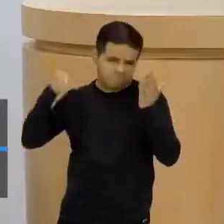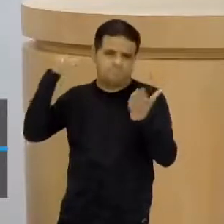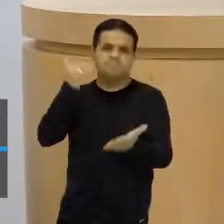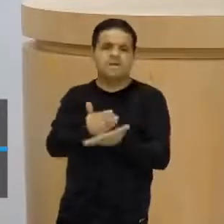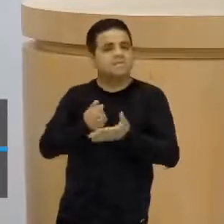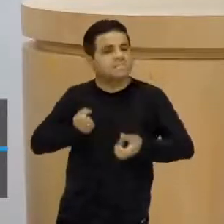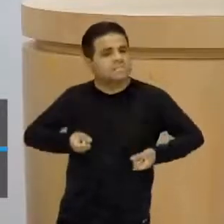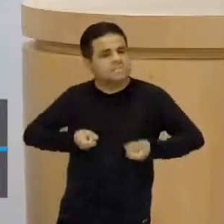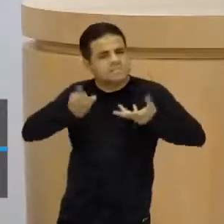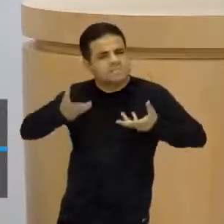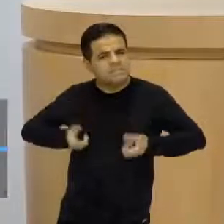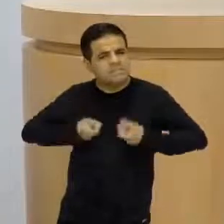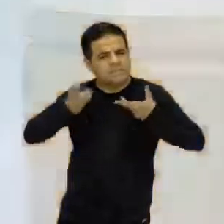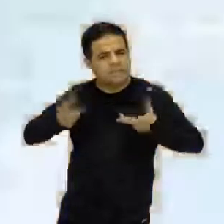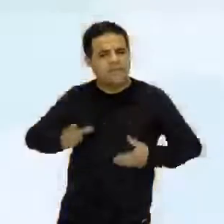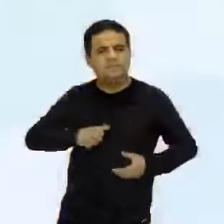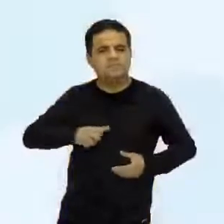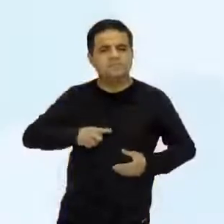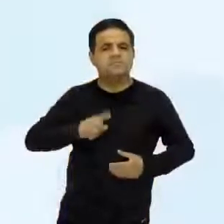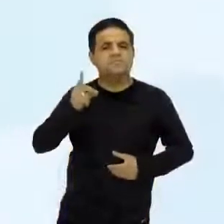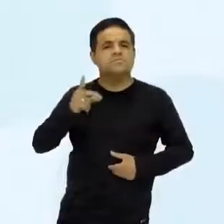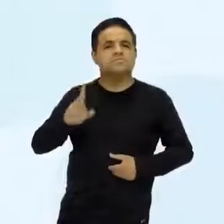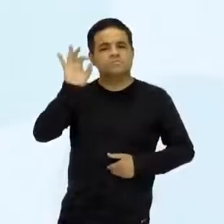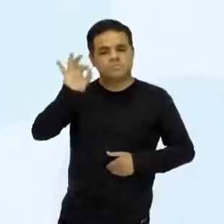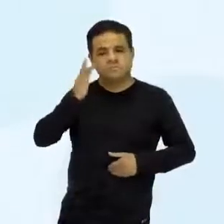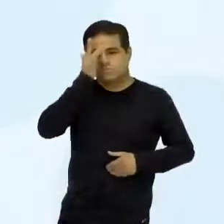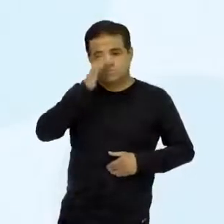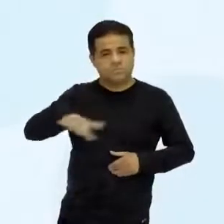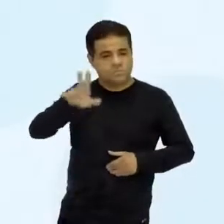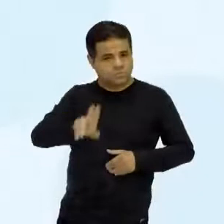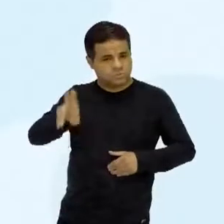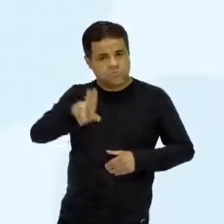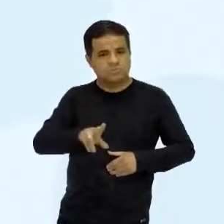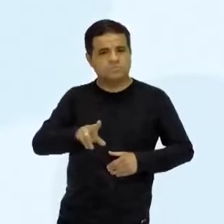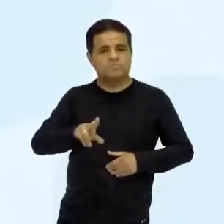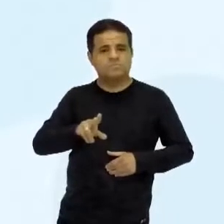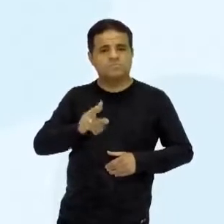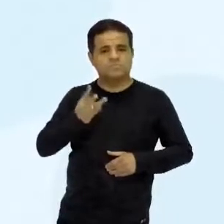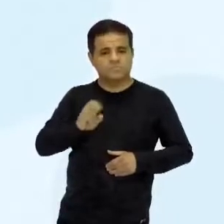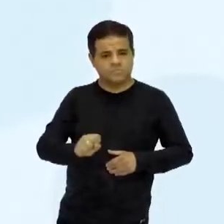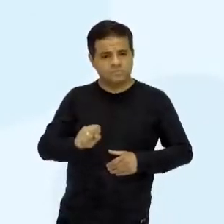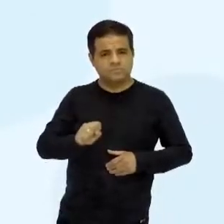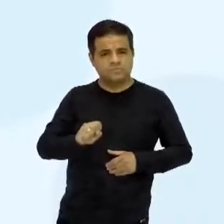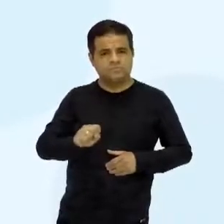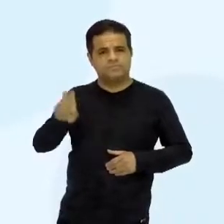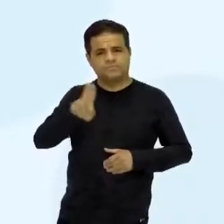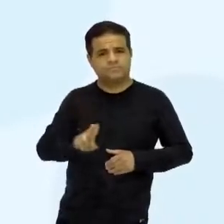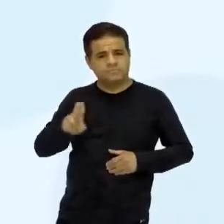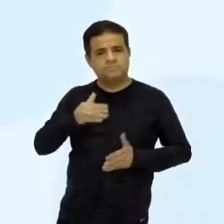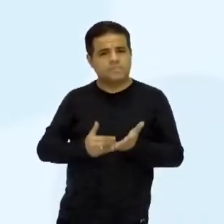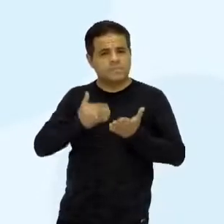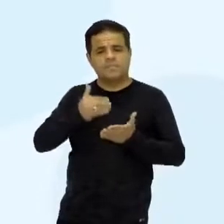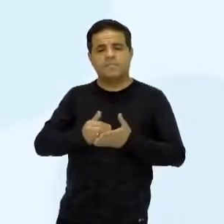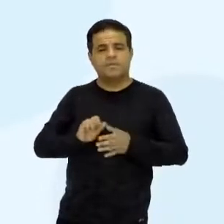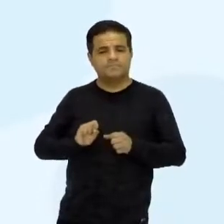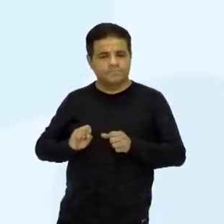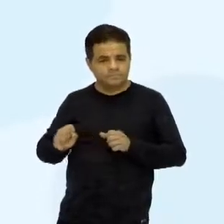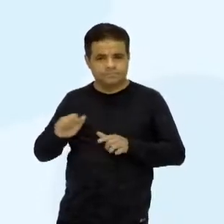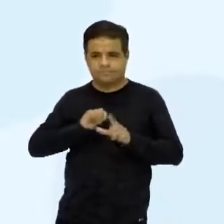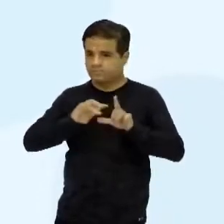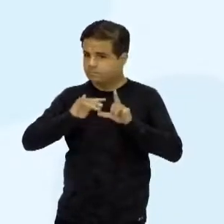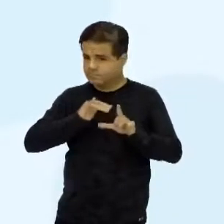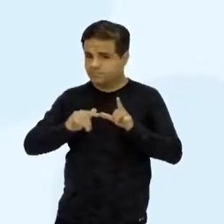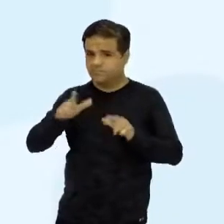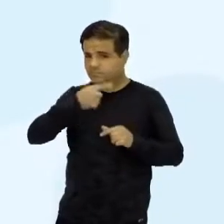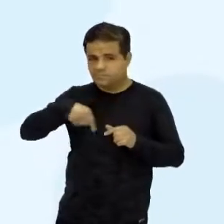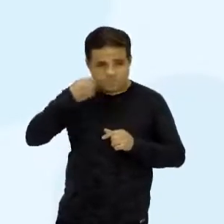nesses dados. Ainda tem mais lá. 12% dos usuários considerados moderados e 38% fazem uso intenso de mídias sociais e mostraram sinais de